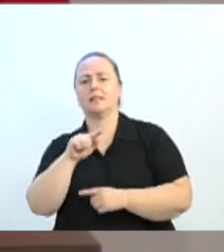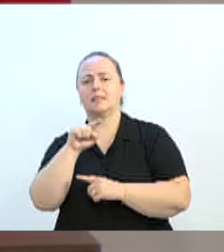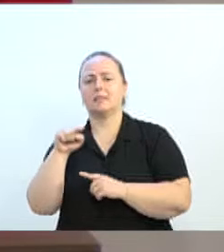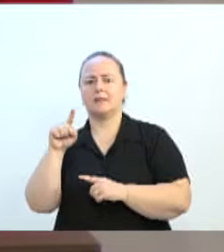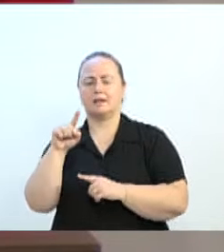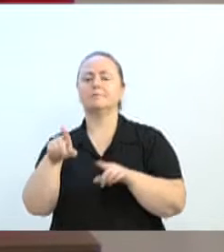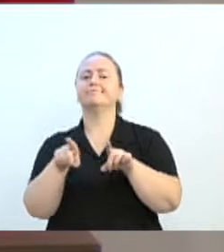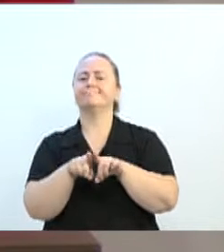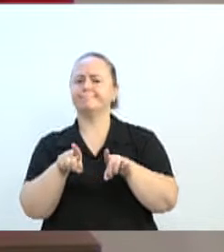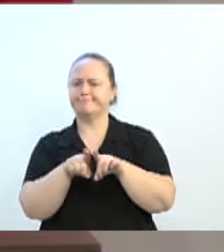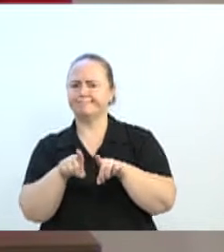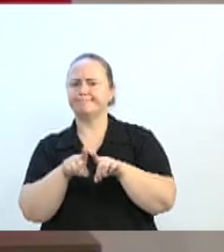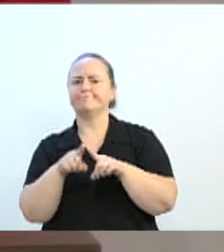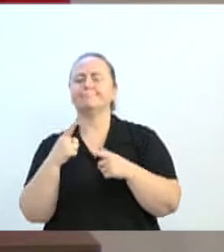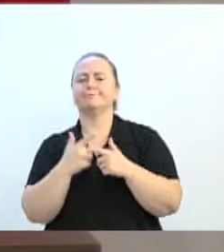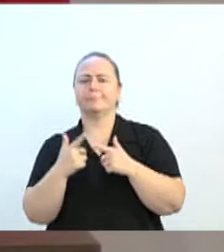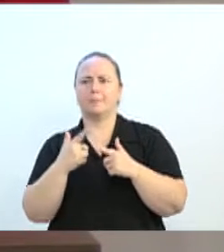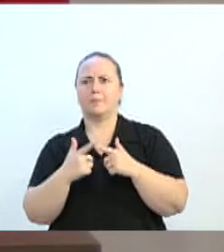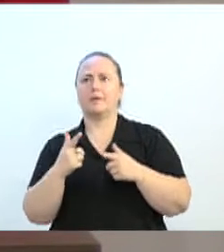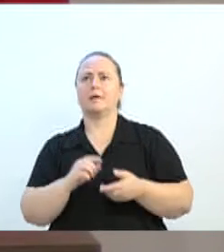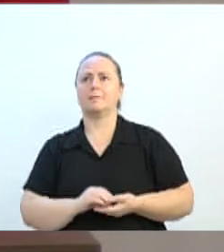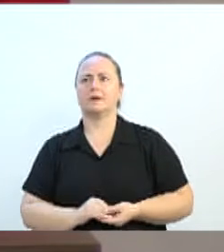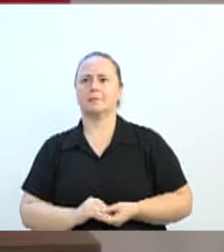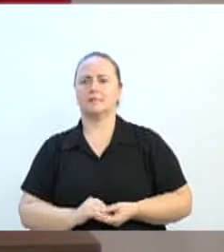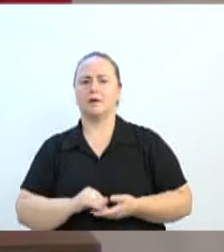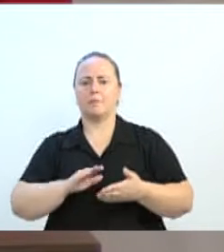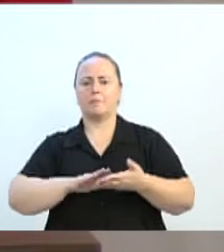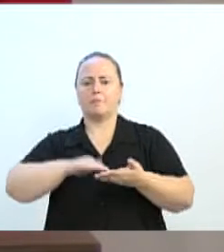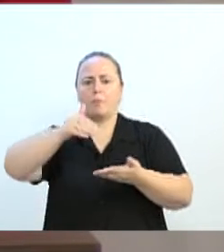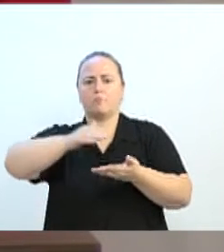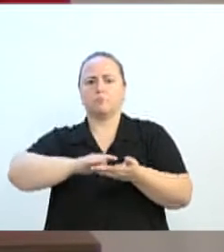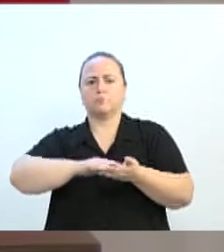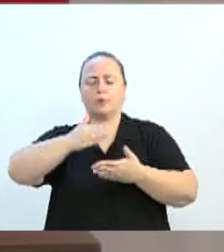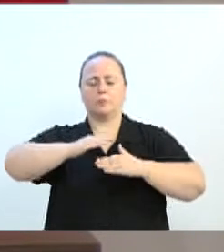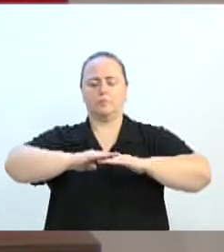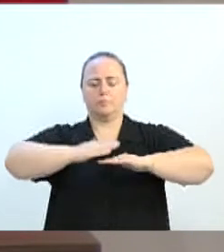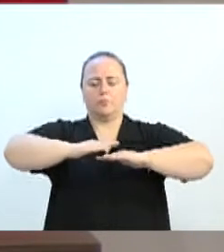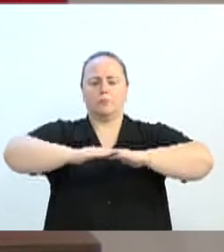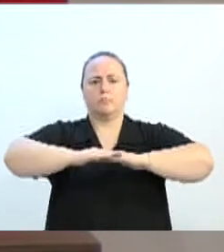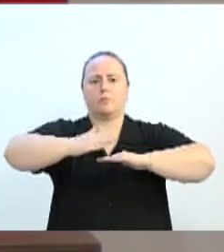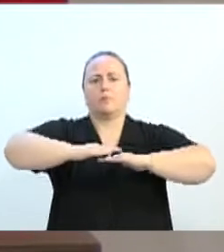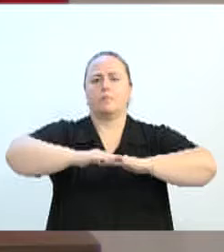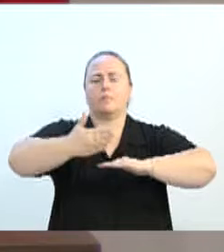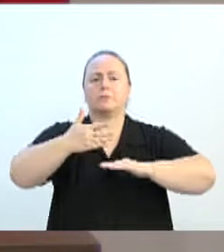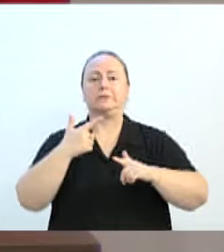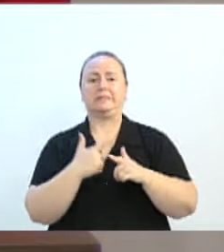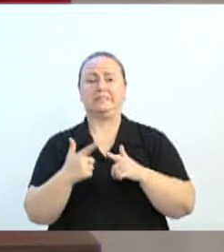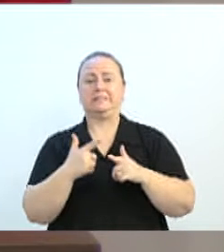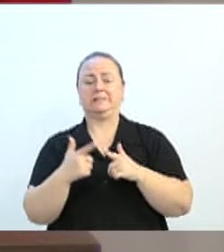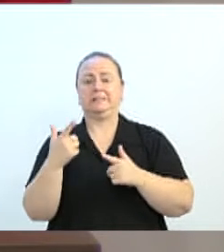lajotas saltando, chamam-se as lajotas bailarinas, porque elas acabam saltando e atingindo os carros.